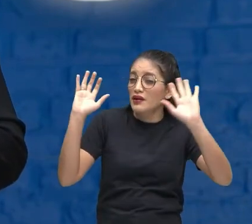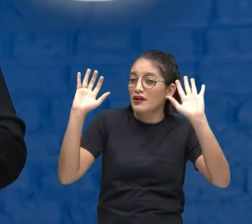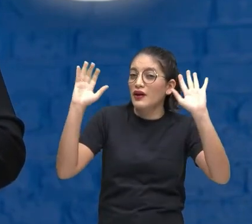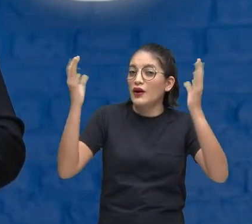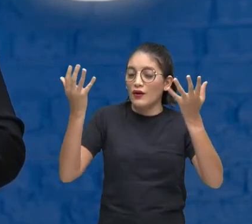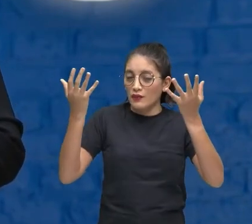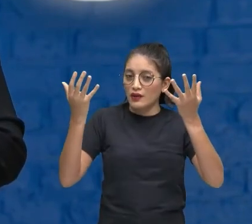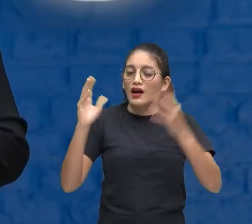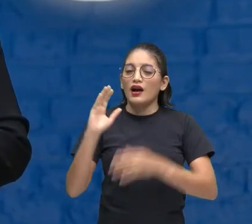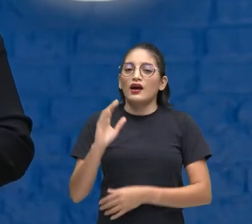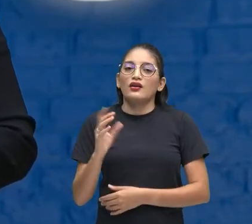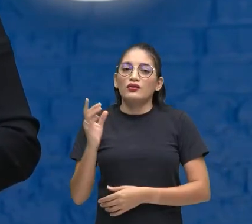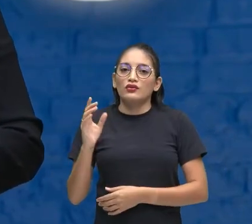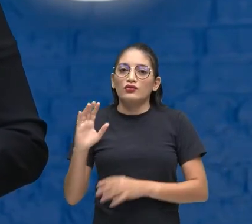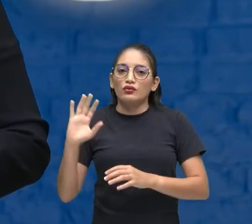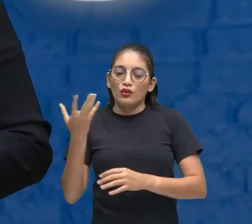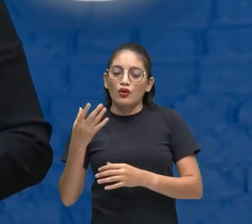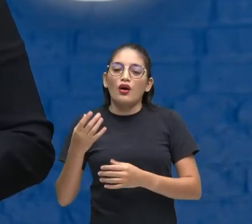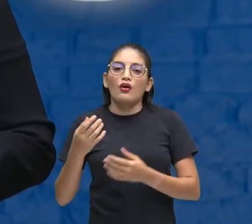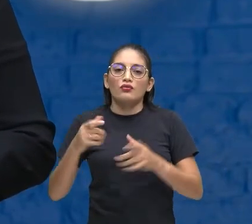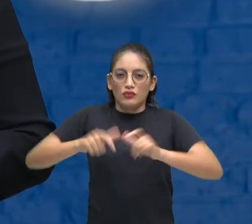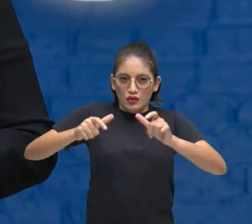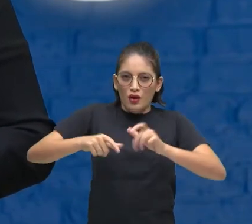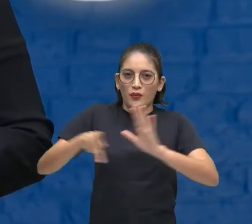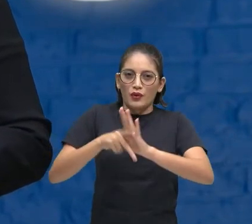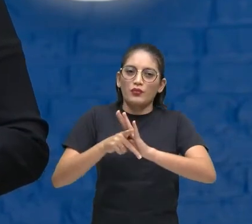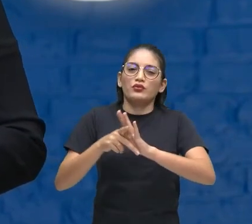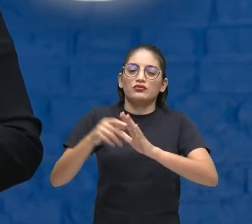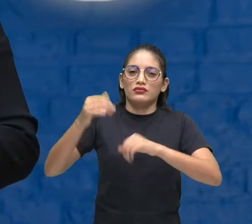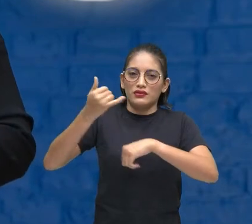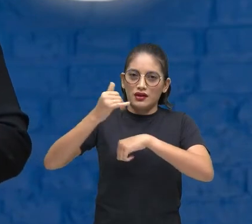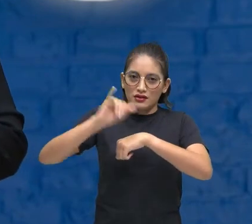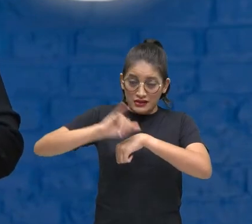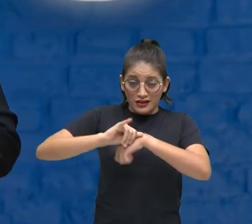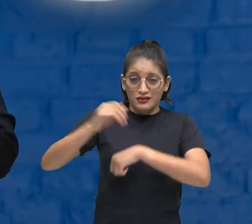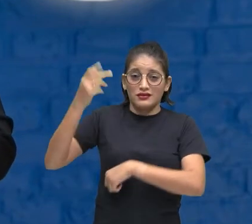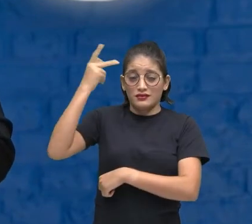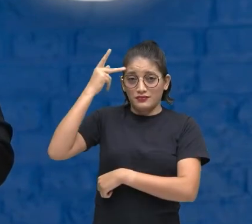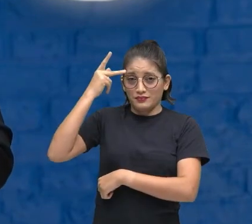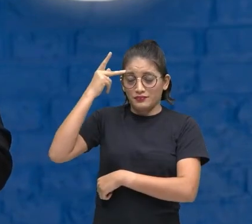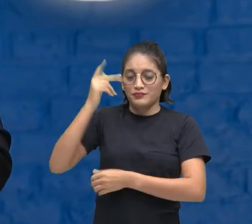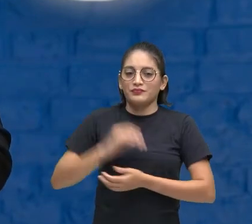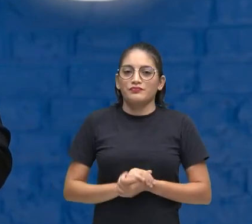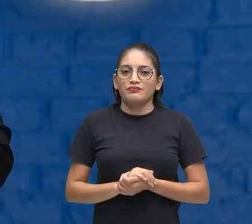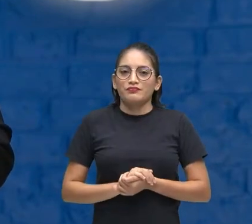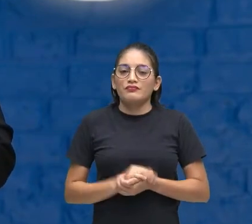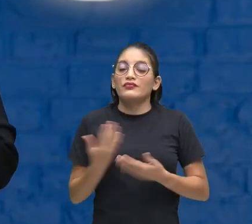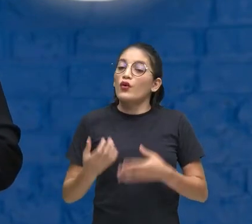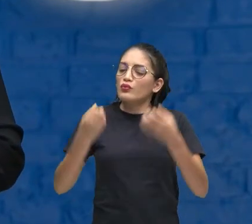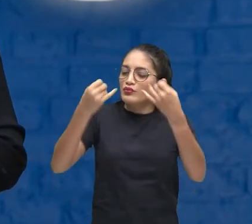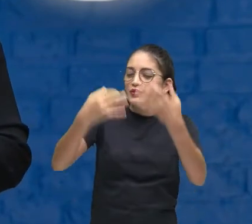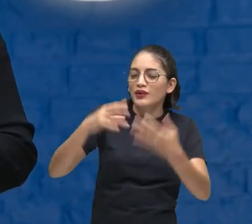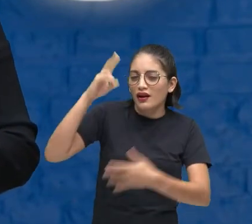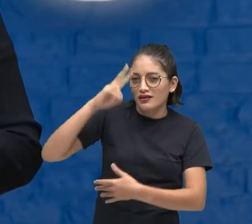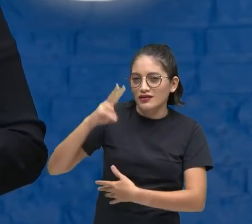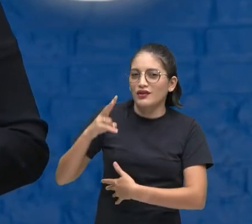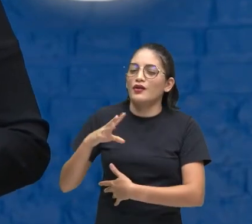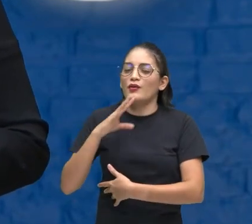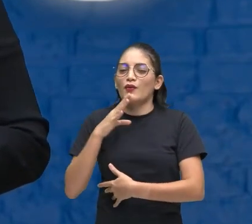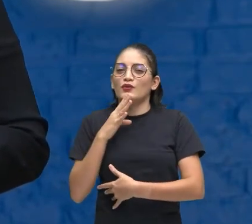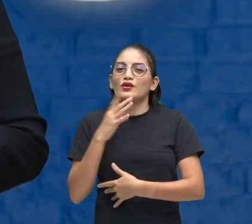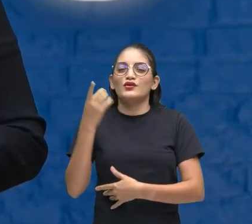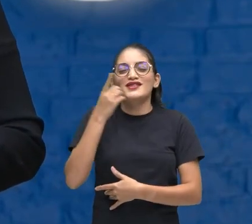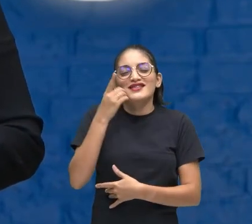Ocorrida na cidade de São Paulo Né Então estamos trazendo um pouquinho aí da história Para a gente conhecer um pouco mais sobre essa